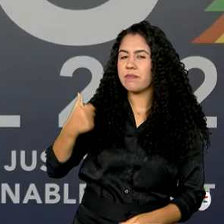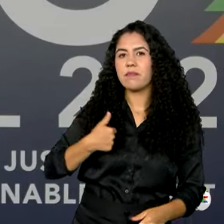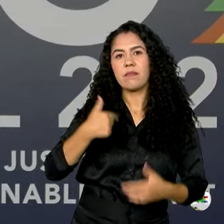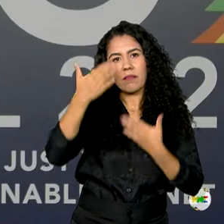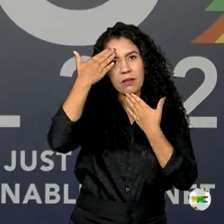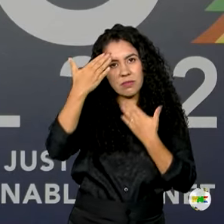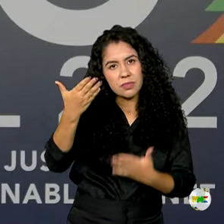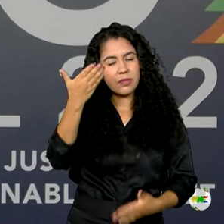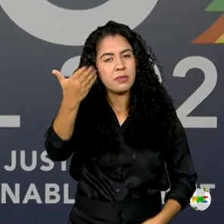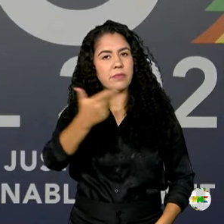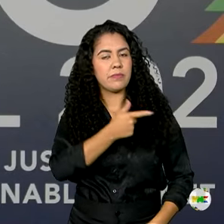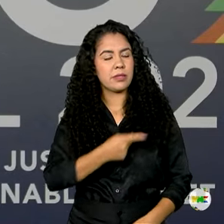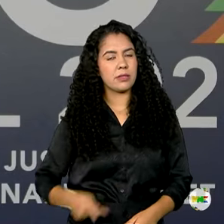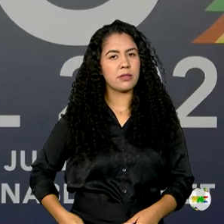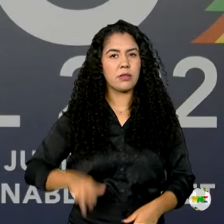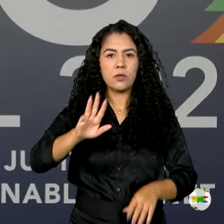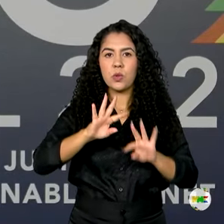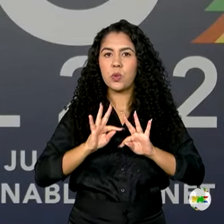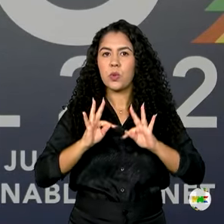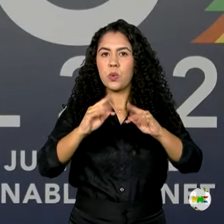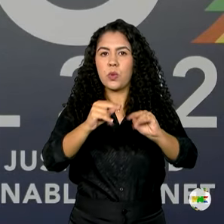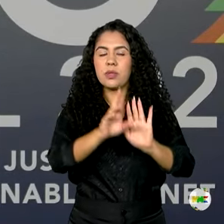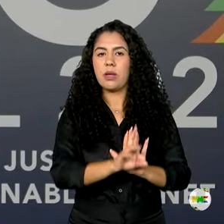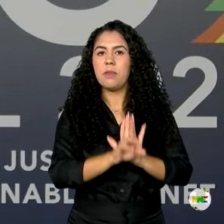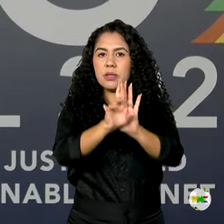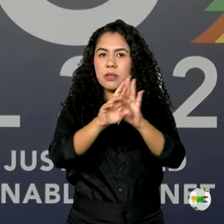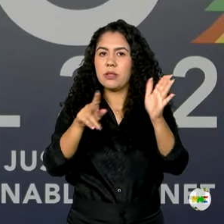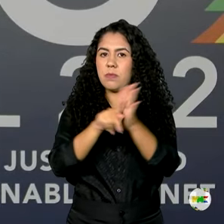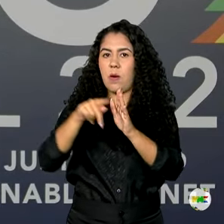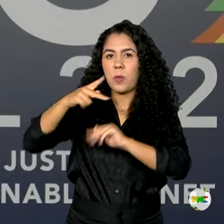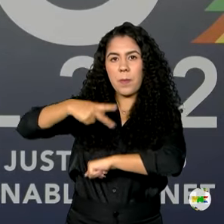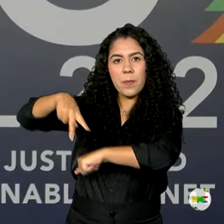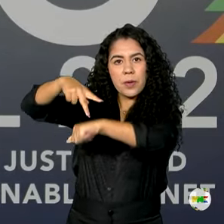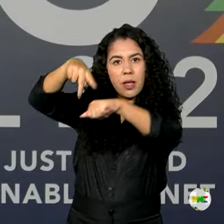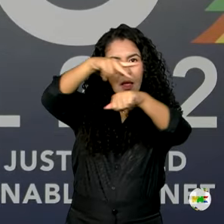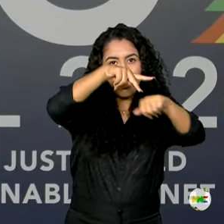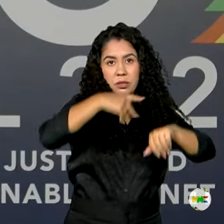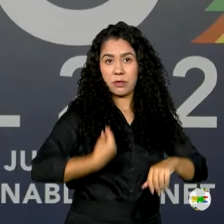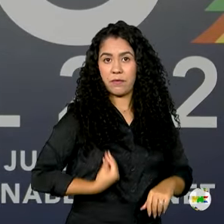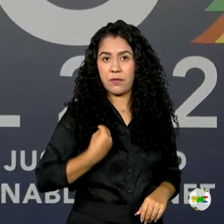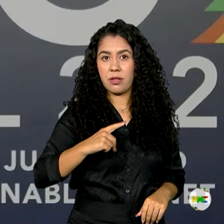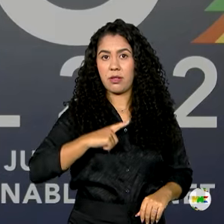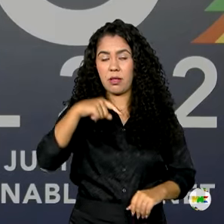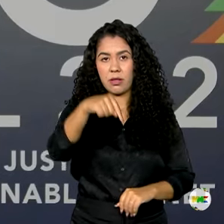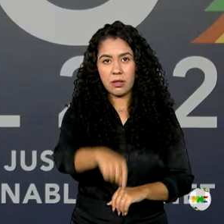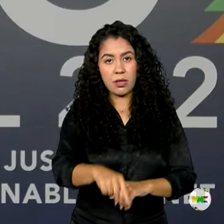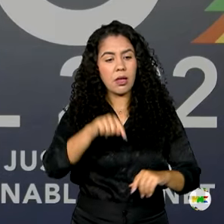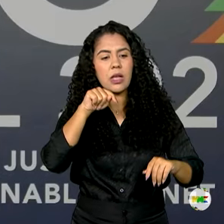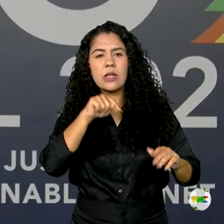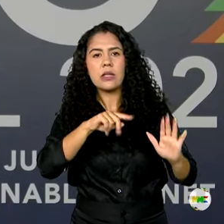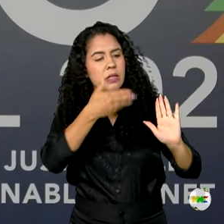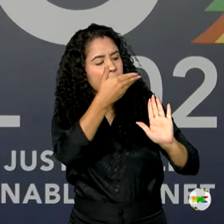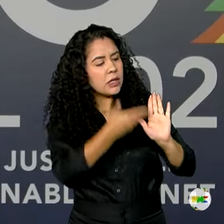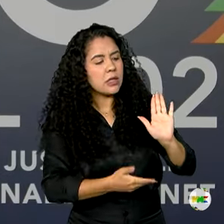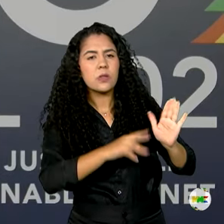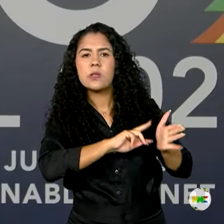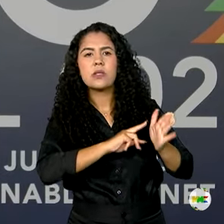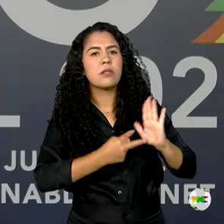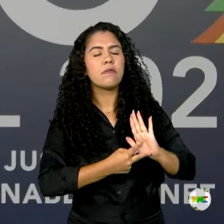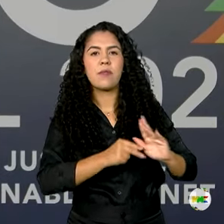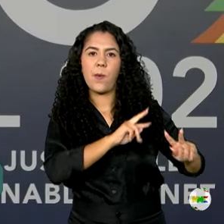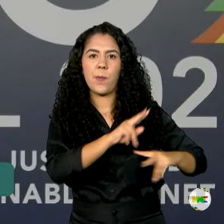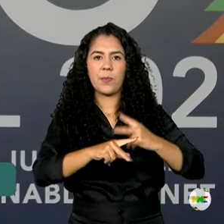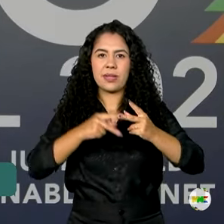todos os representantes, líderes globais presentes, porque é um presente para o Brasil. É